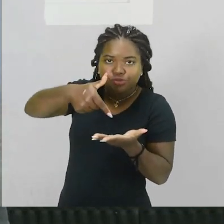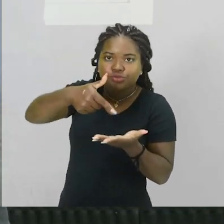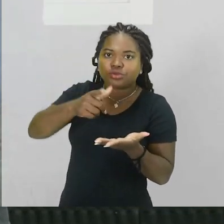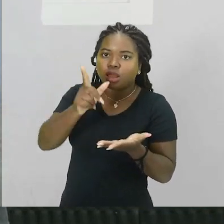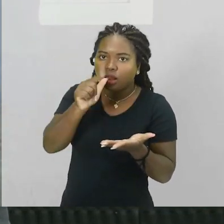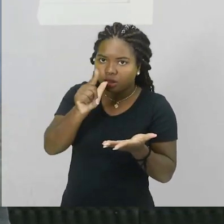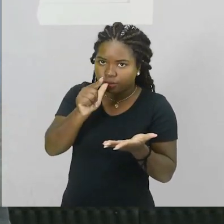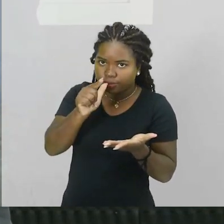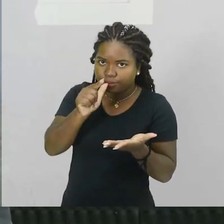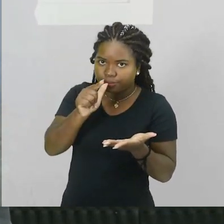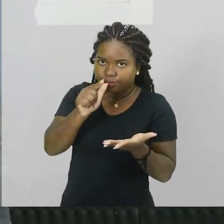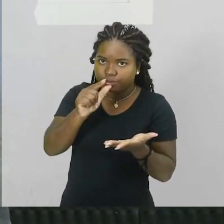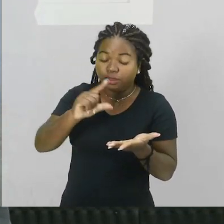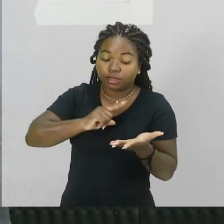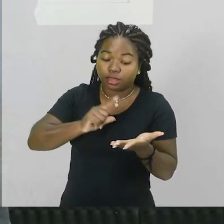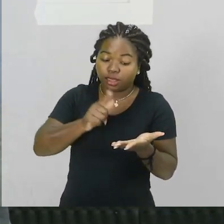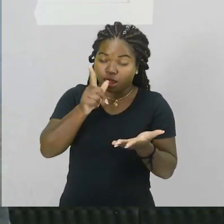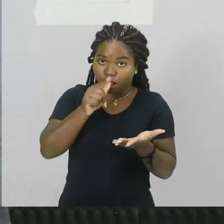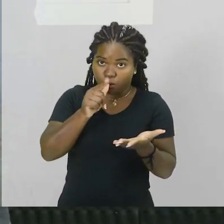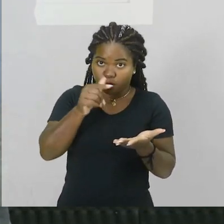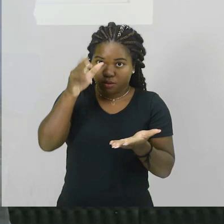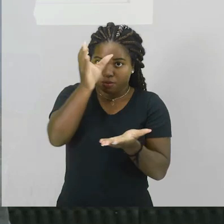Então nós temos água.